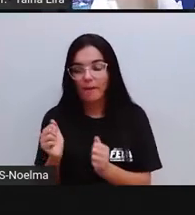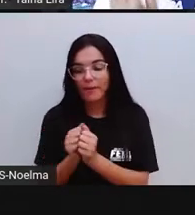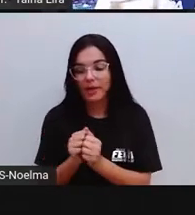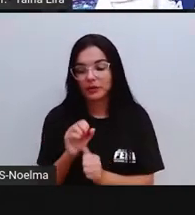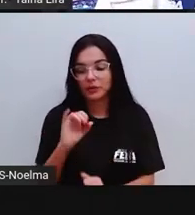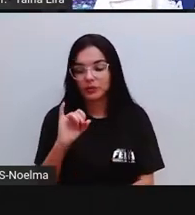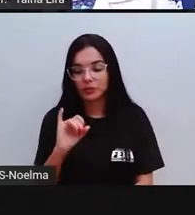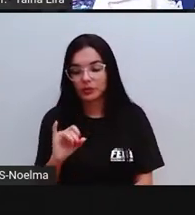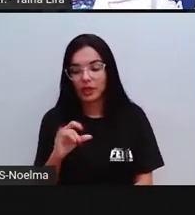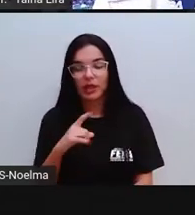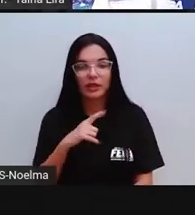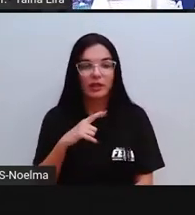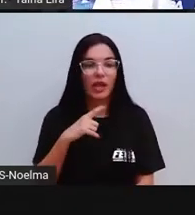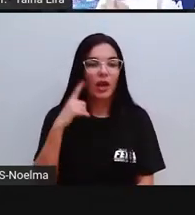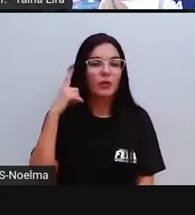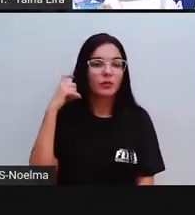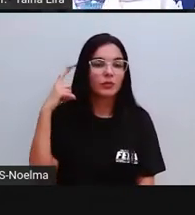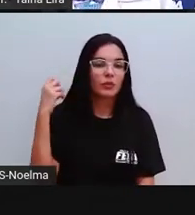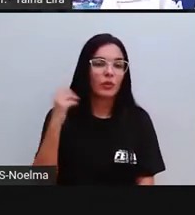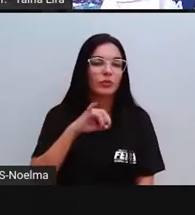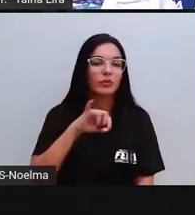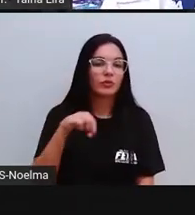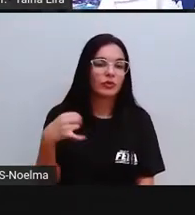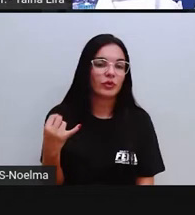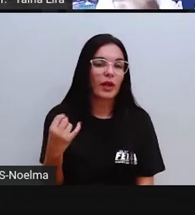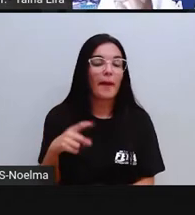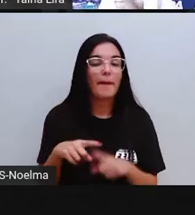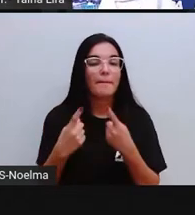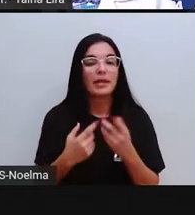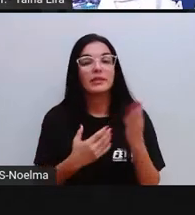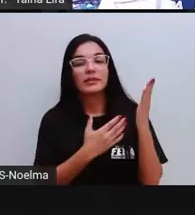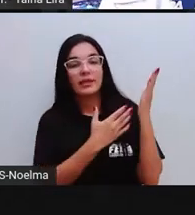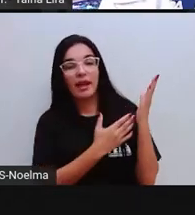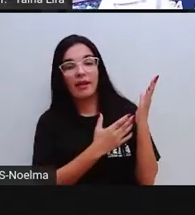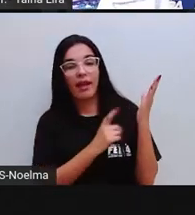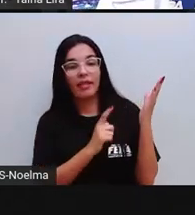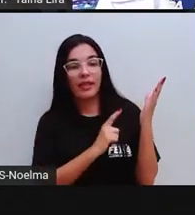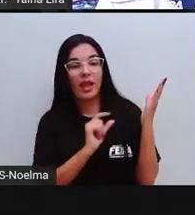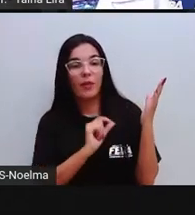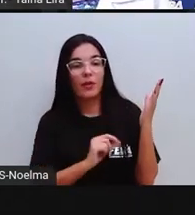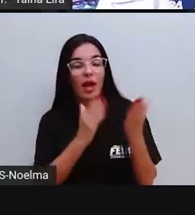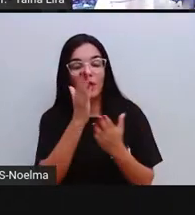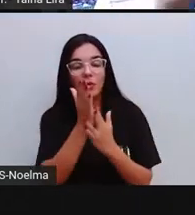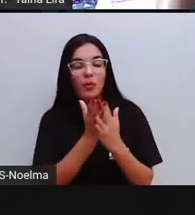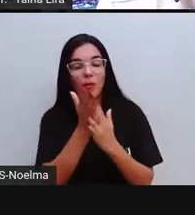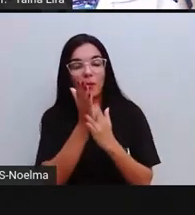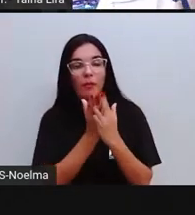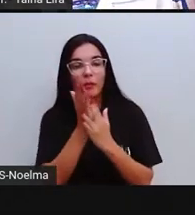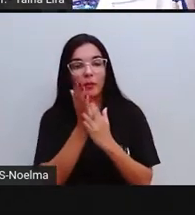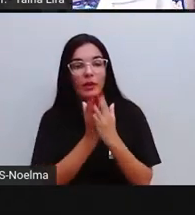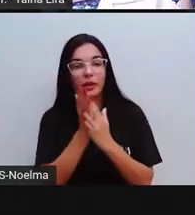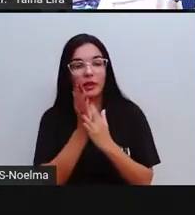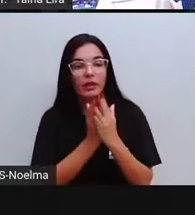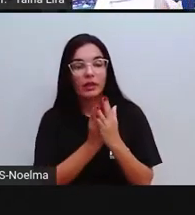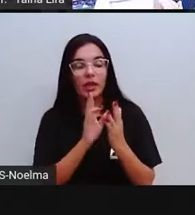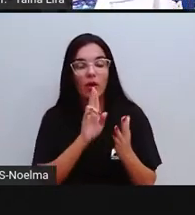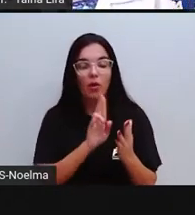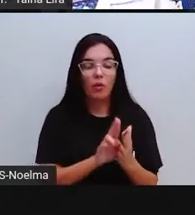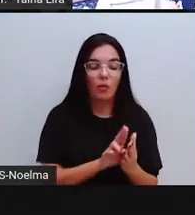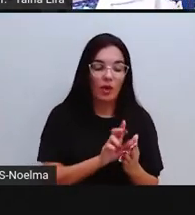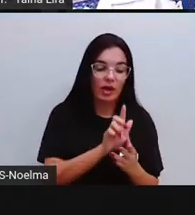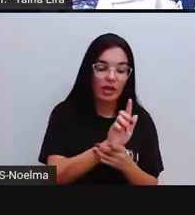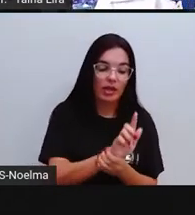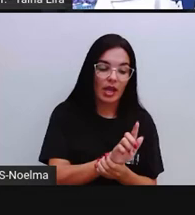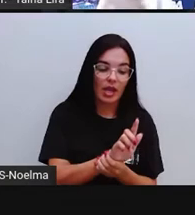ela vai ter som de G? Só que nesse caso, quando nós colocamos ali no meio entre a letra G e a